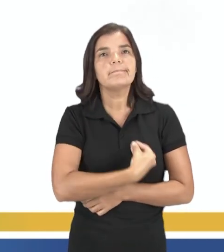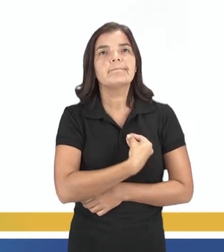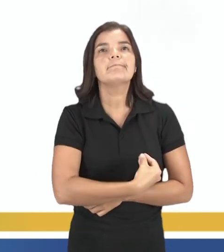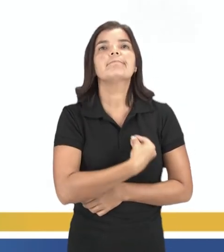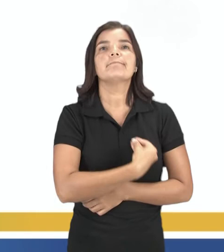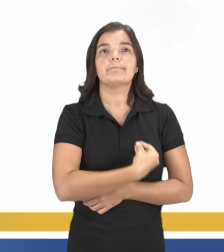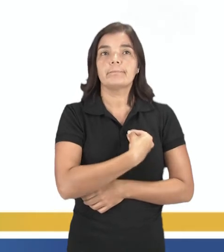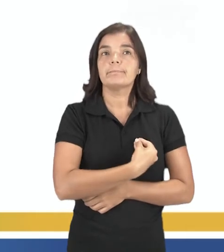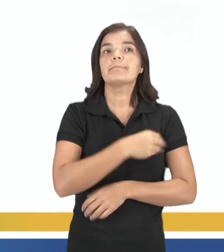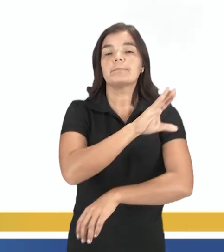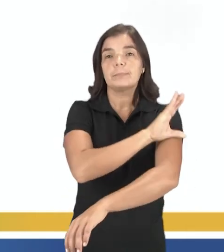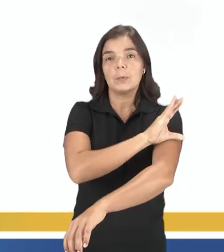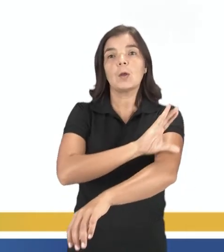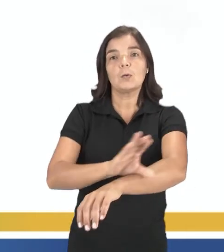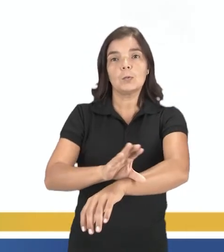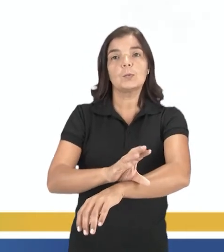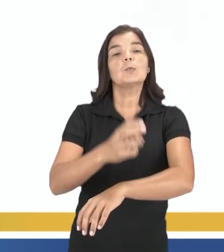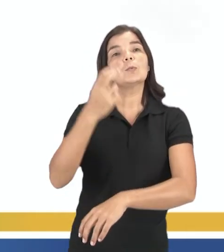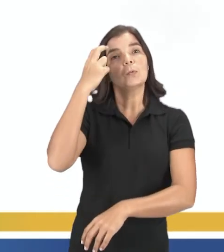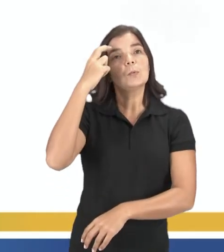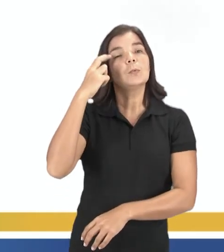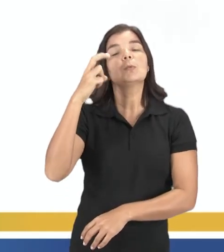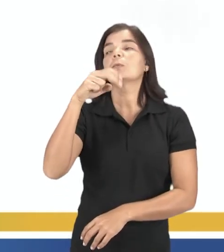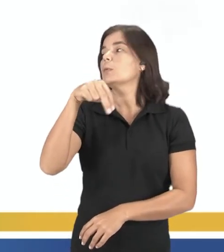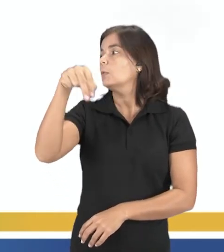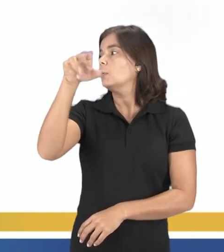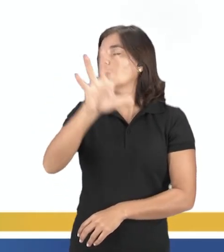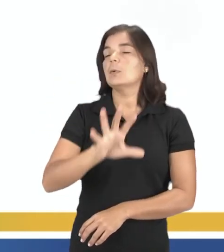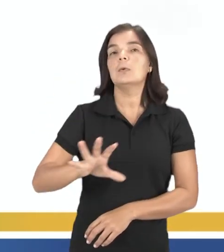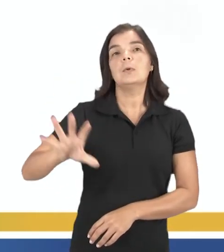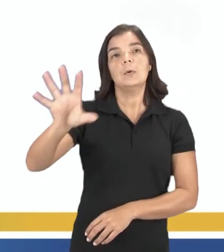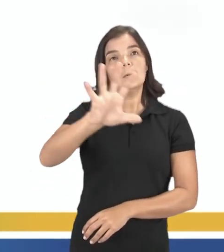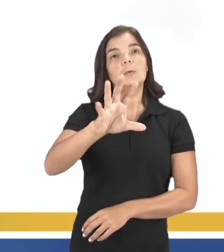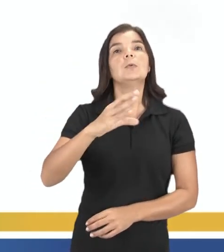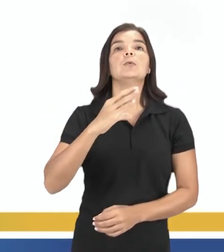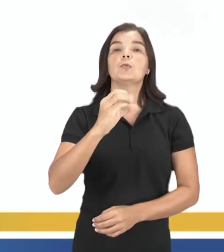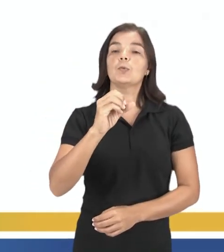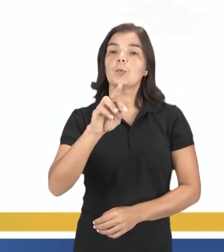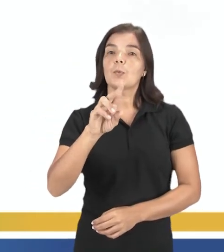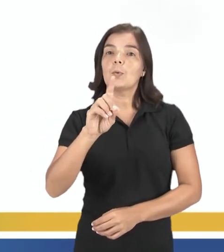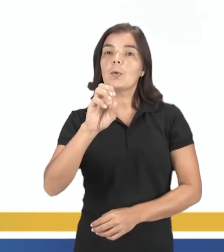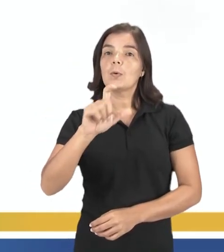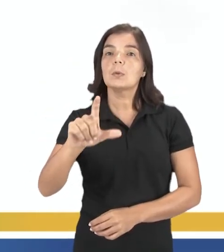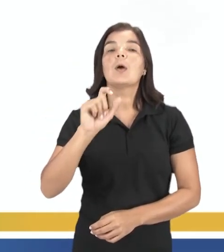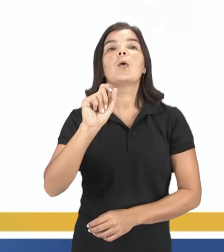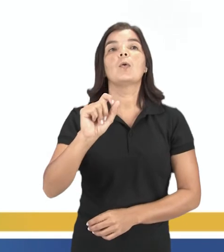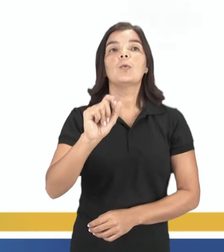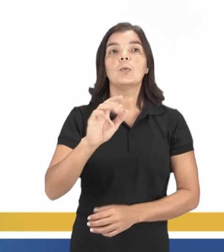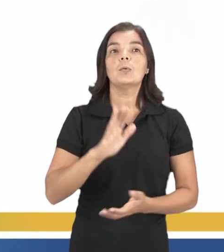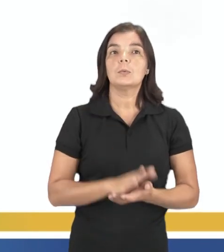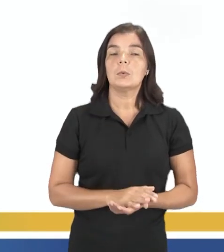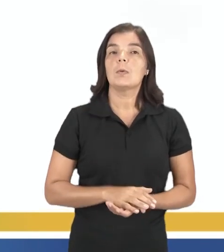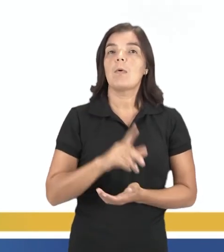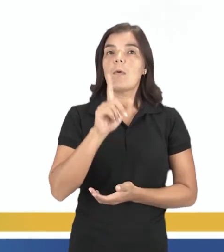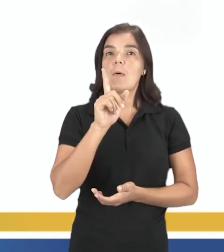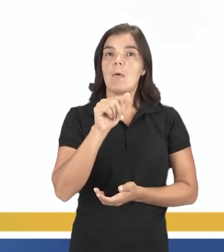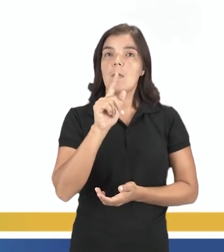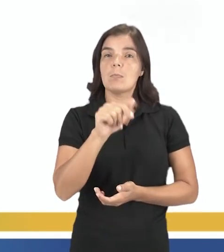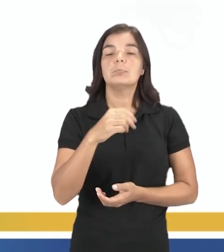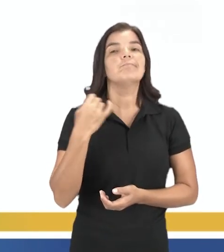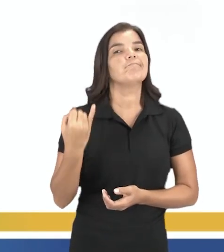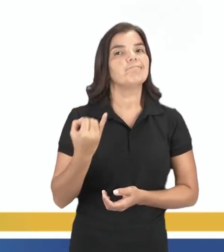na cultura nordestina, literatura de cordel, pessoal. Que são, né, um elemento